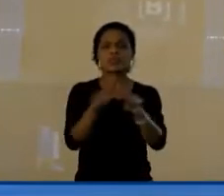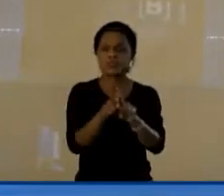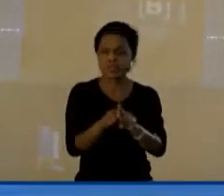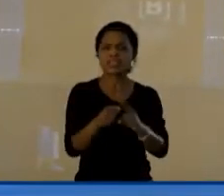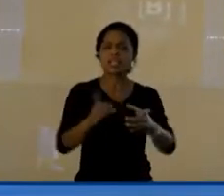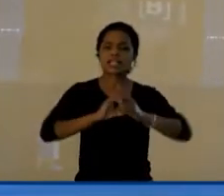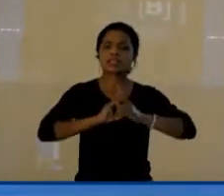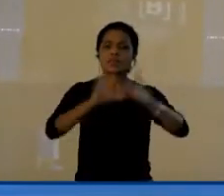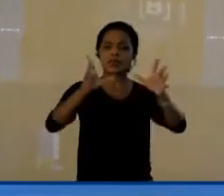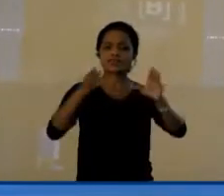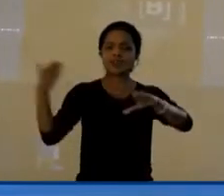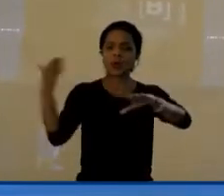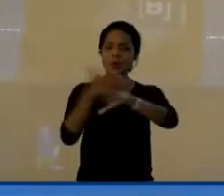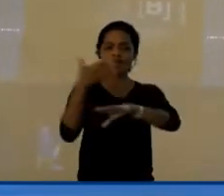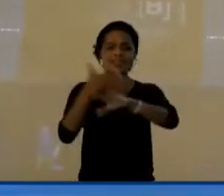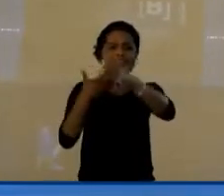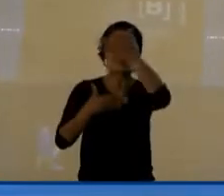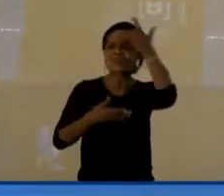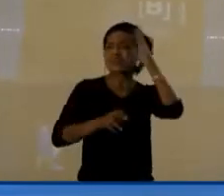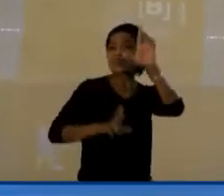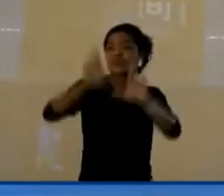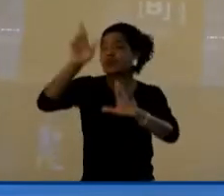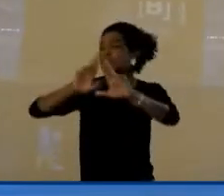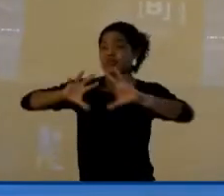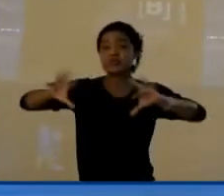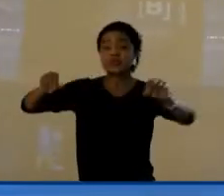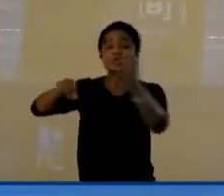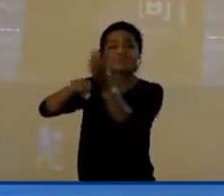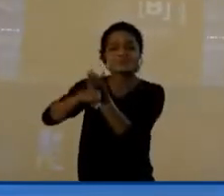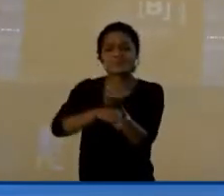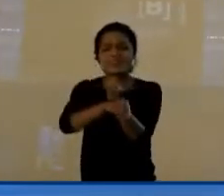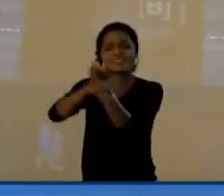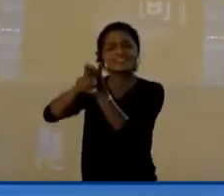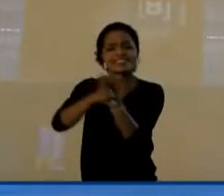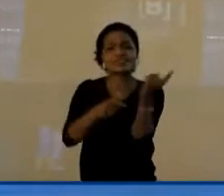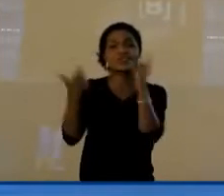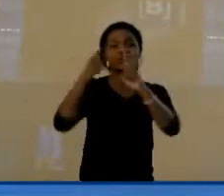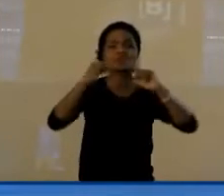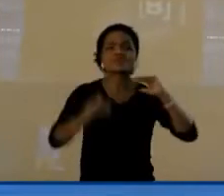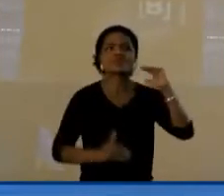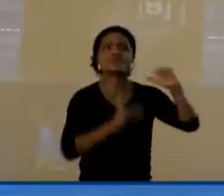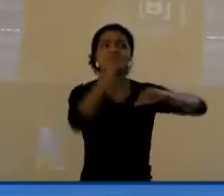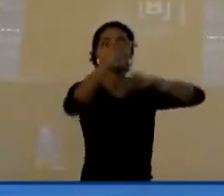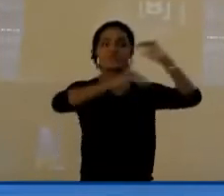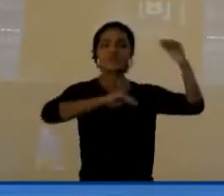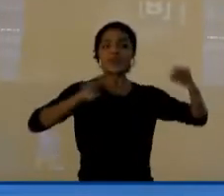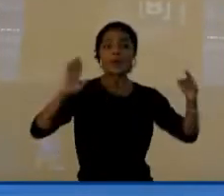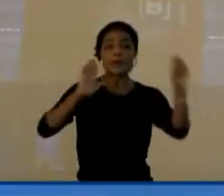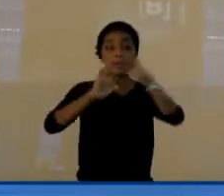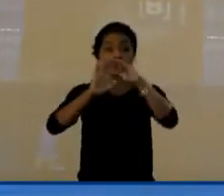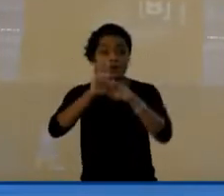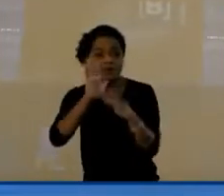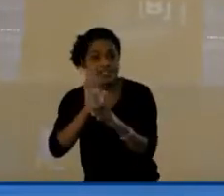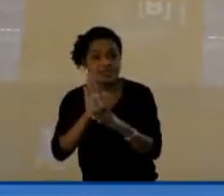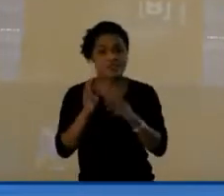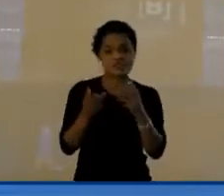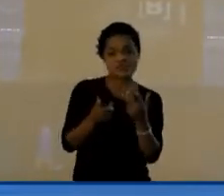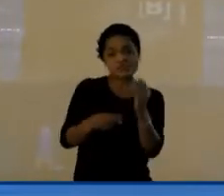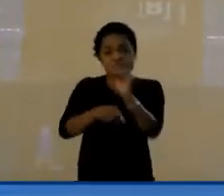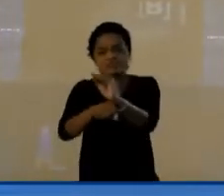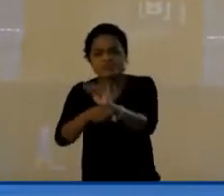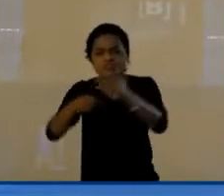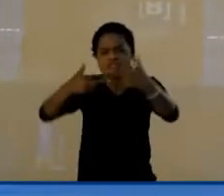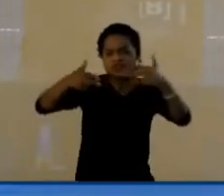democratizou esse acesso para todos os pacientes. Nós desenvolvemos um programa de medicina genômica e de dados analíticos